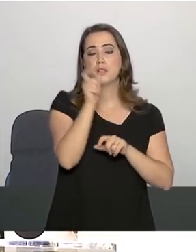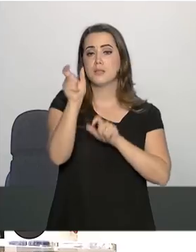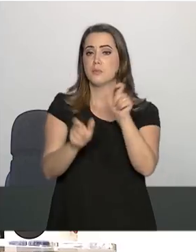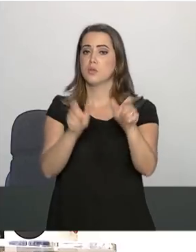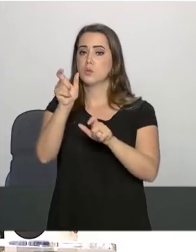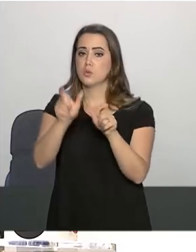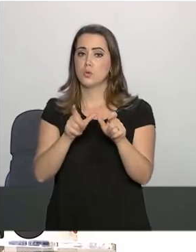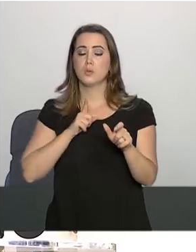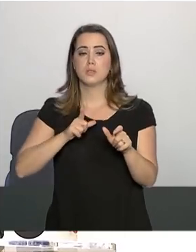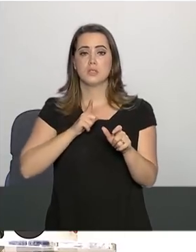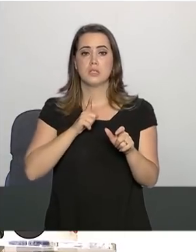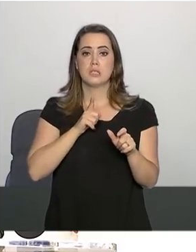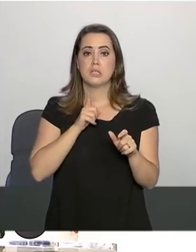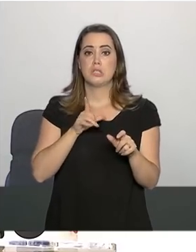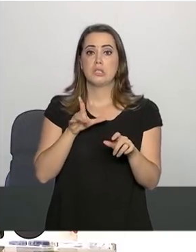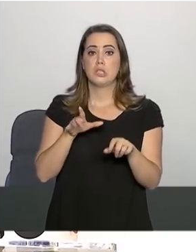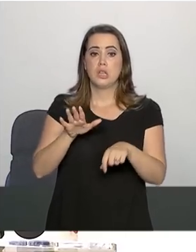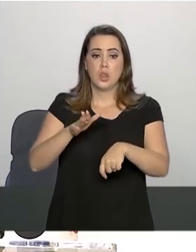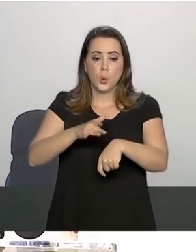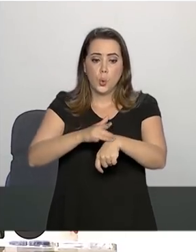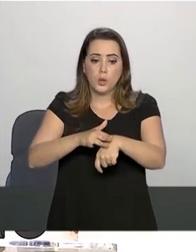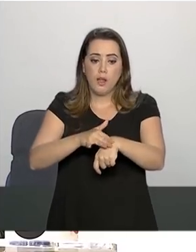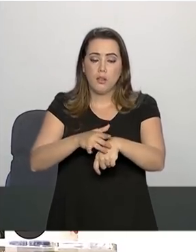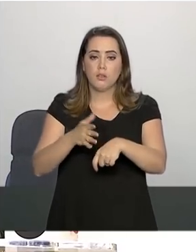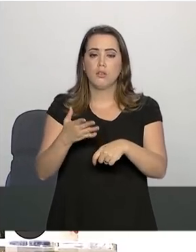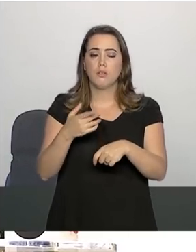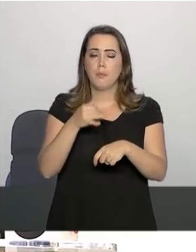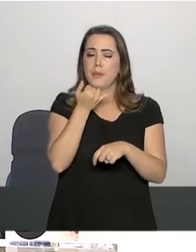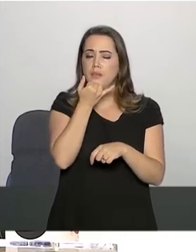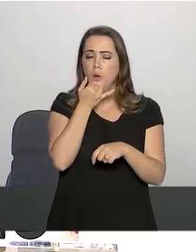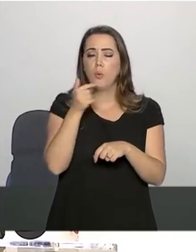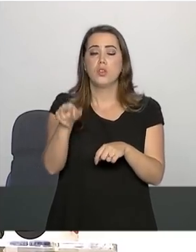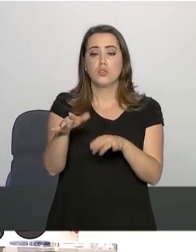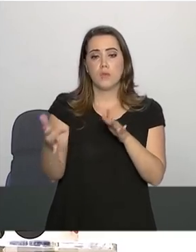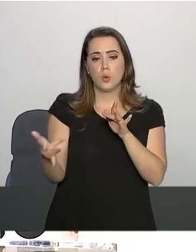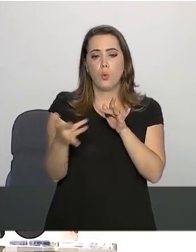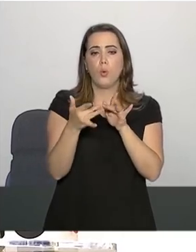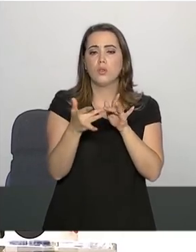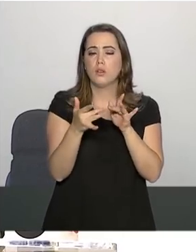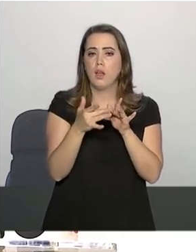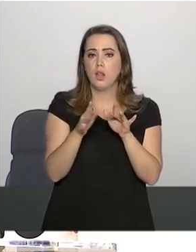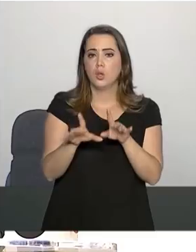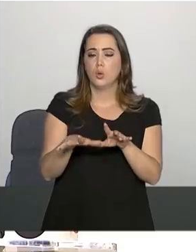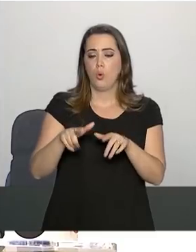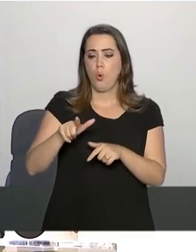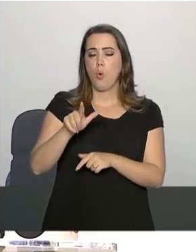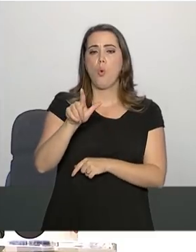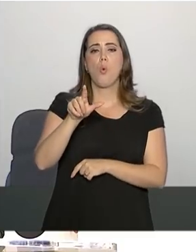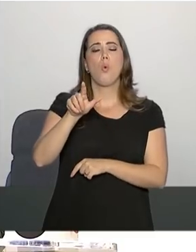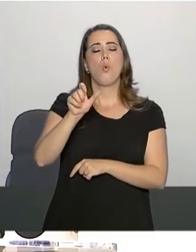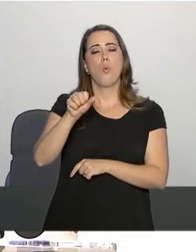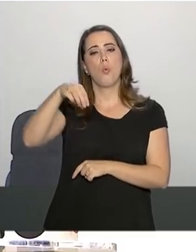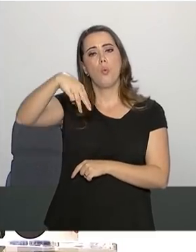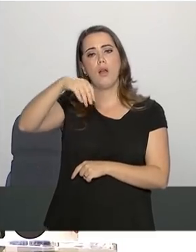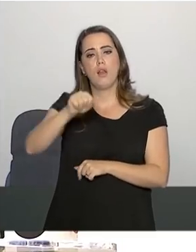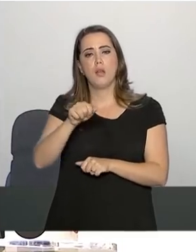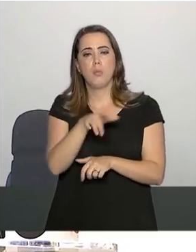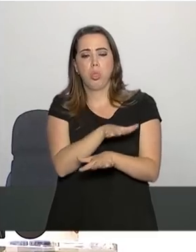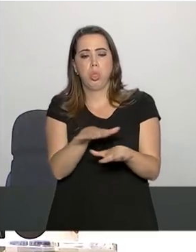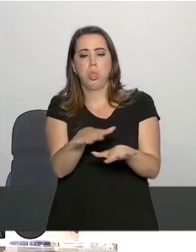tiveram contato com a lama na região do Parque Cachoeira e do Córrego do Feijão.